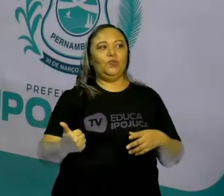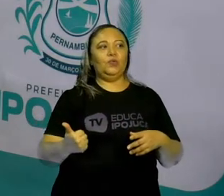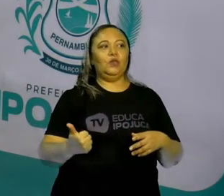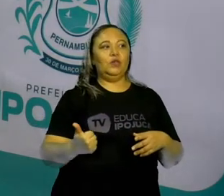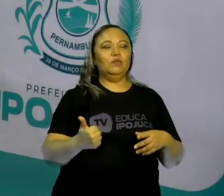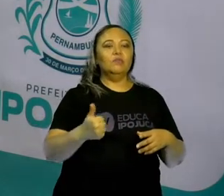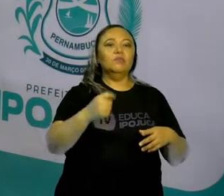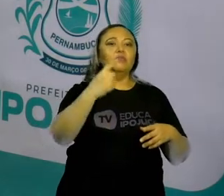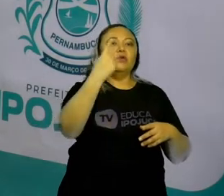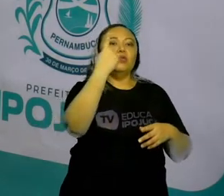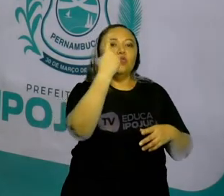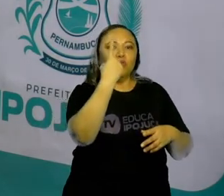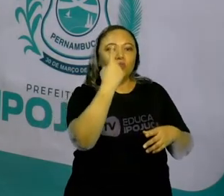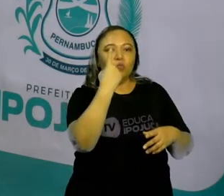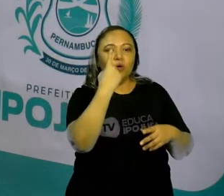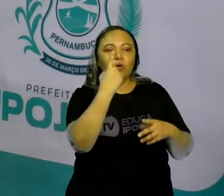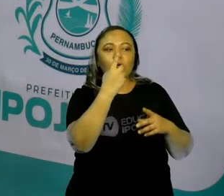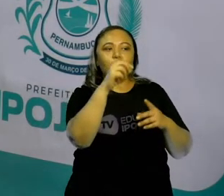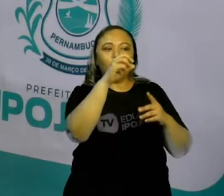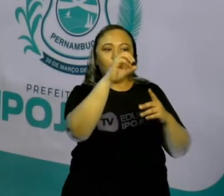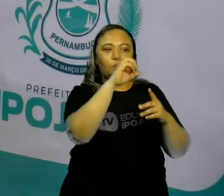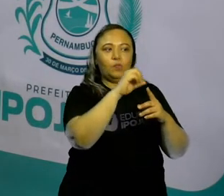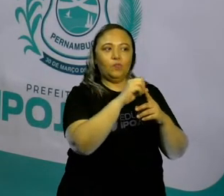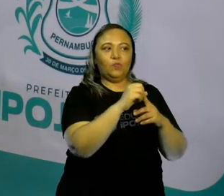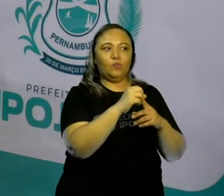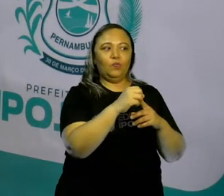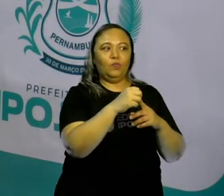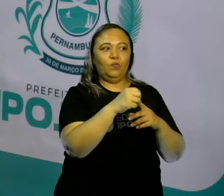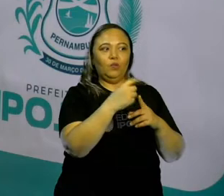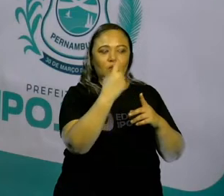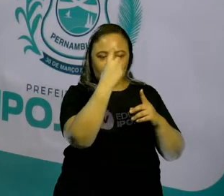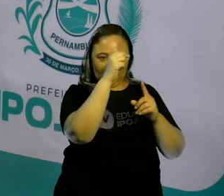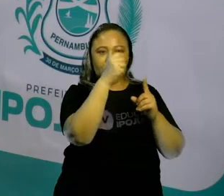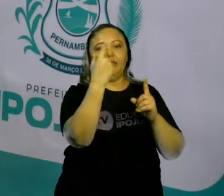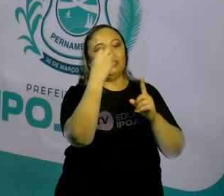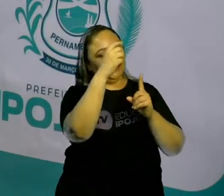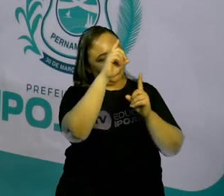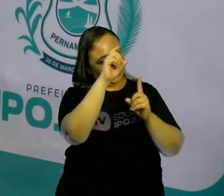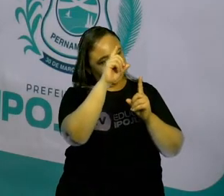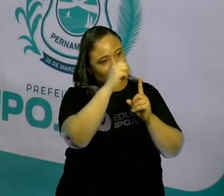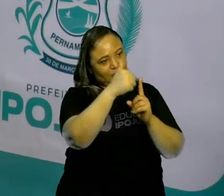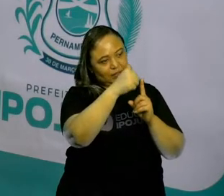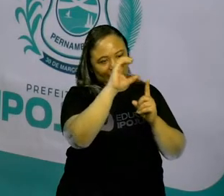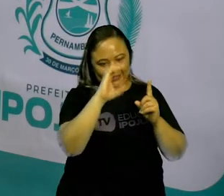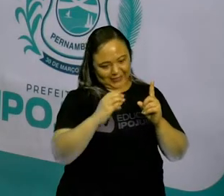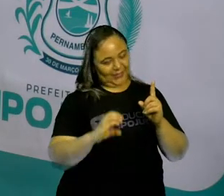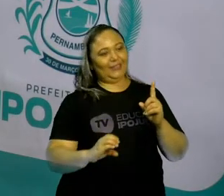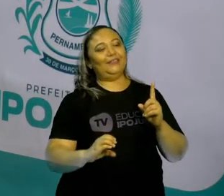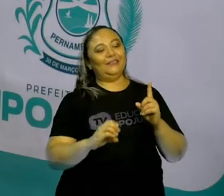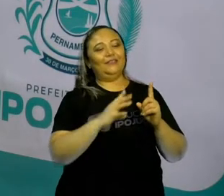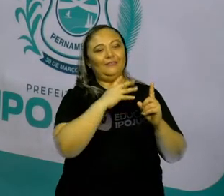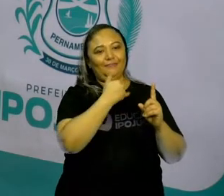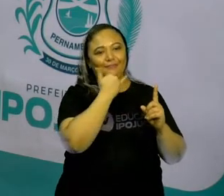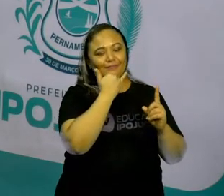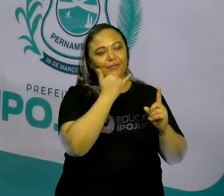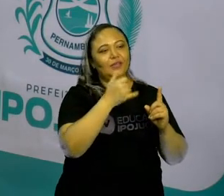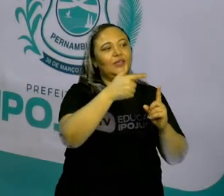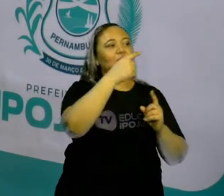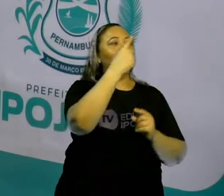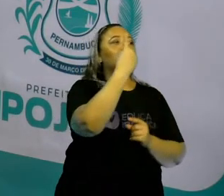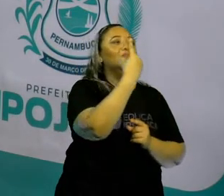1 centena e 2 unidades de milhar, que vai ficar na próxima coluna. Vamos somar, então.